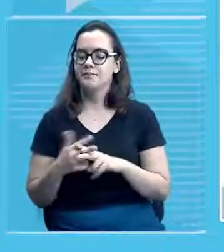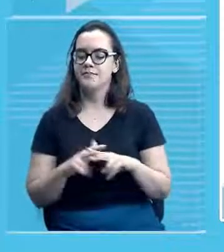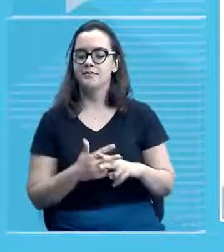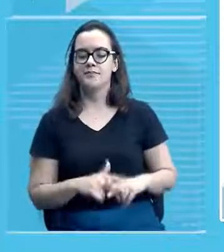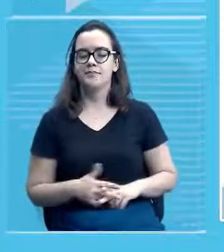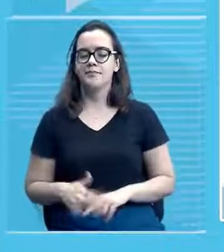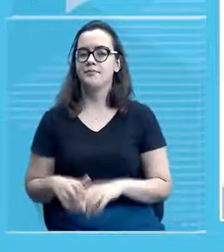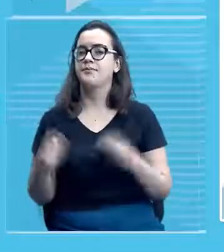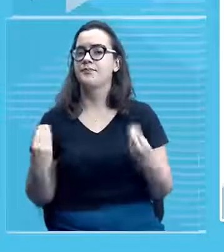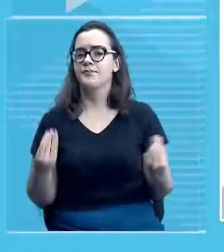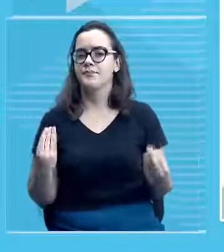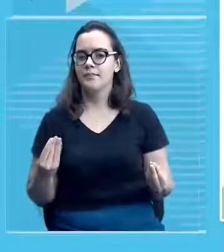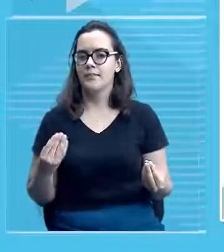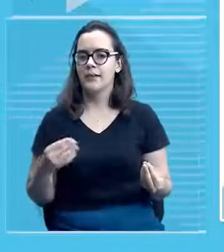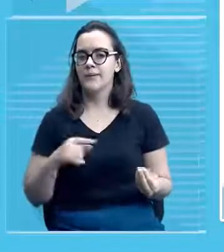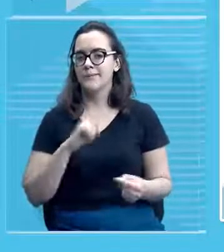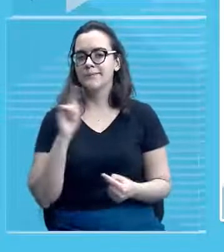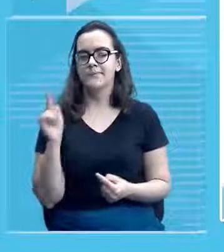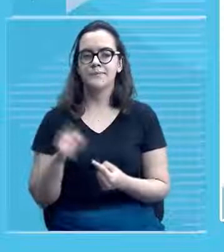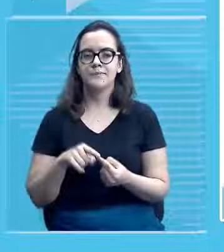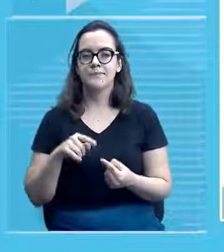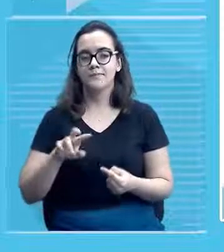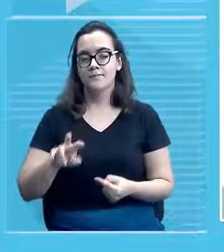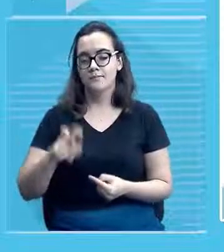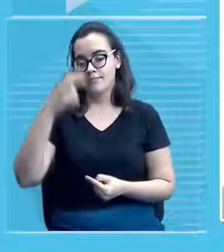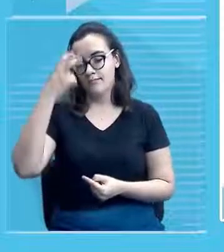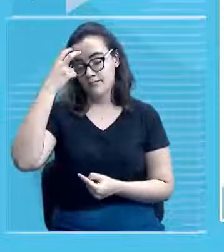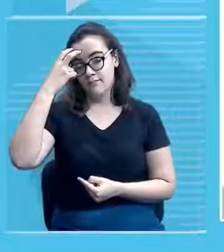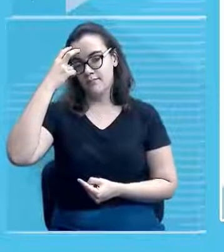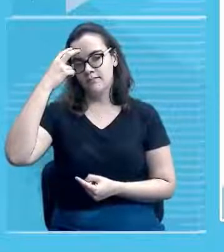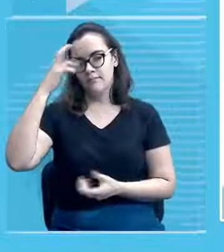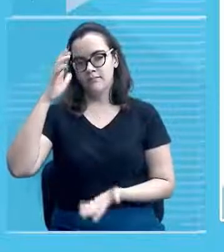esse prédio né? ele tornou-se